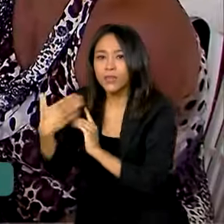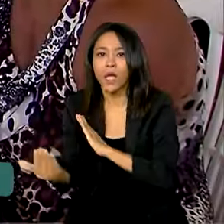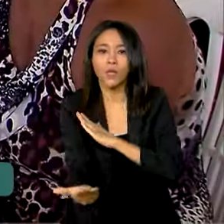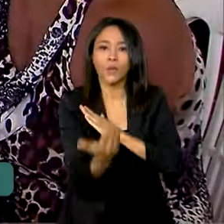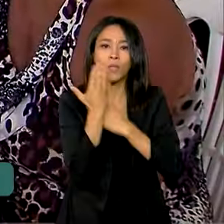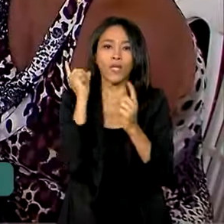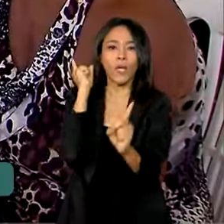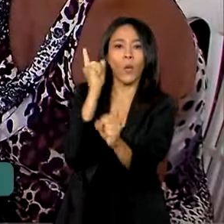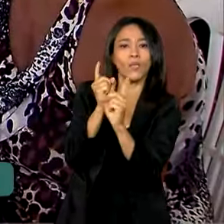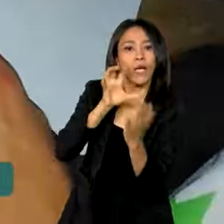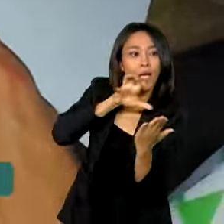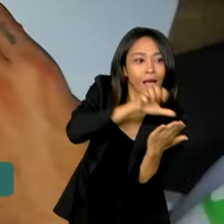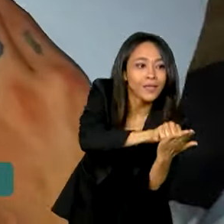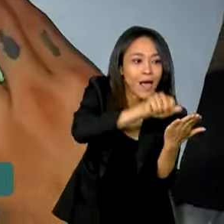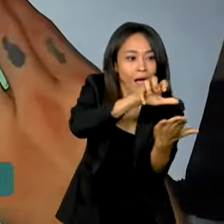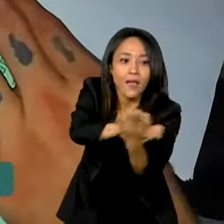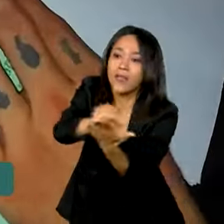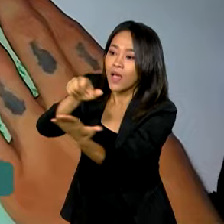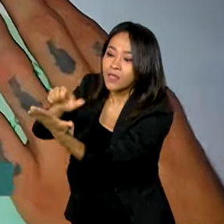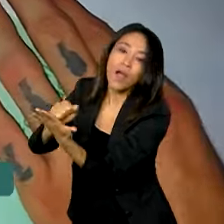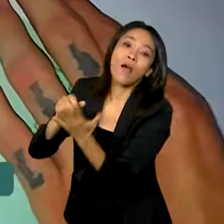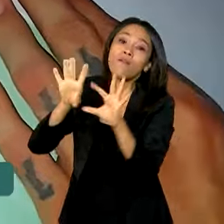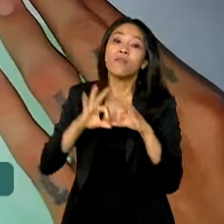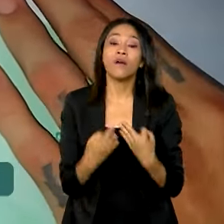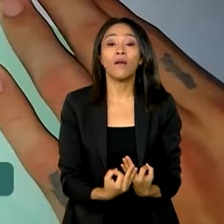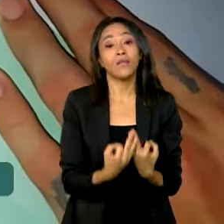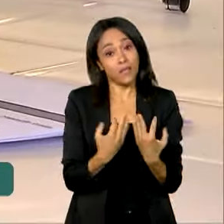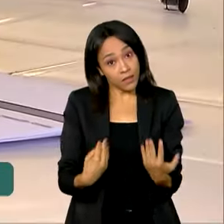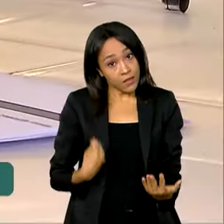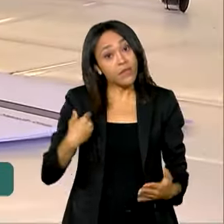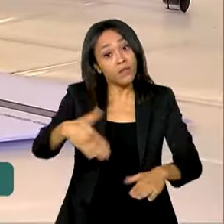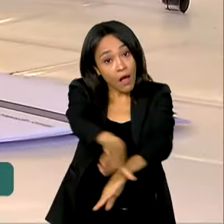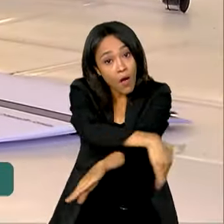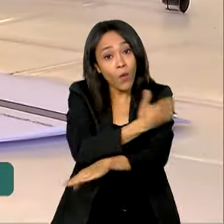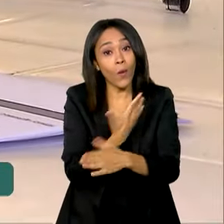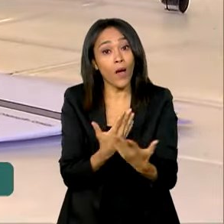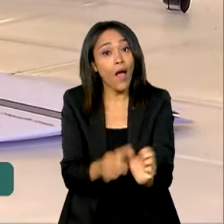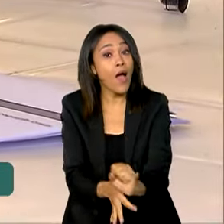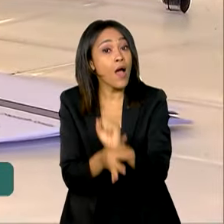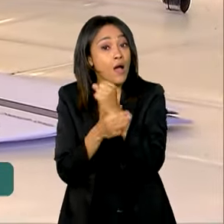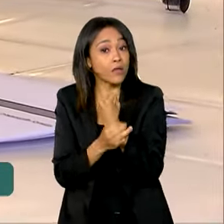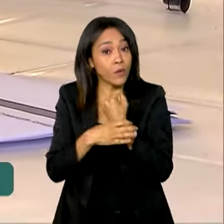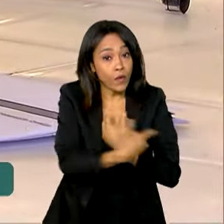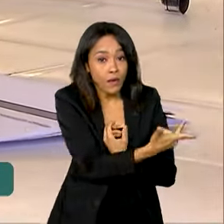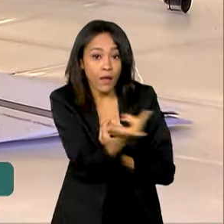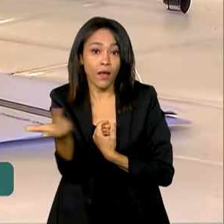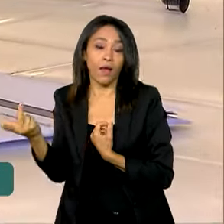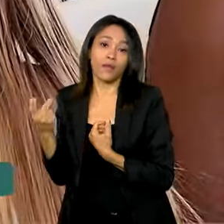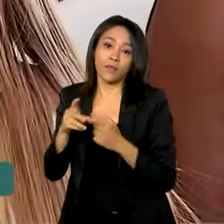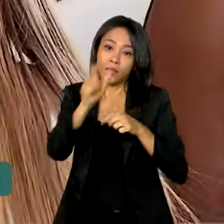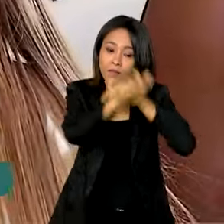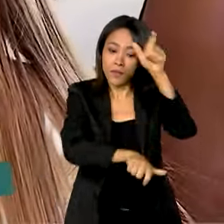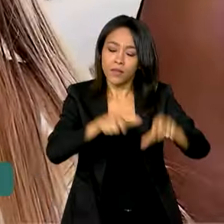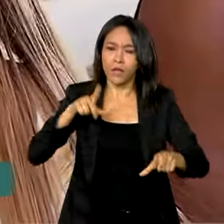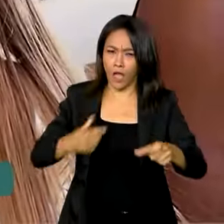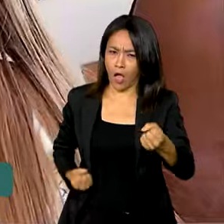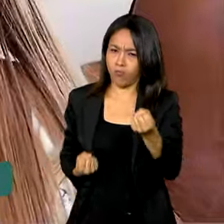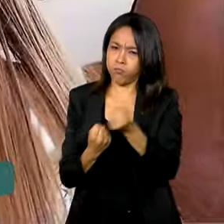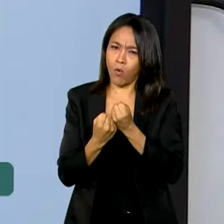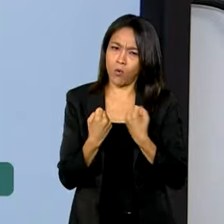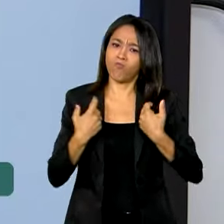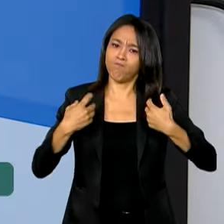registrar mais famílias em situação de rua no Cad Único, garantindo que essas pessoas possam receber suporte